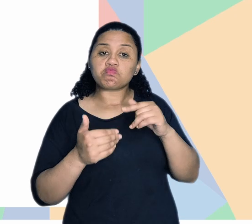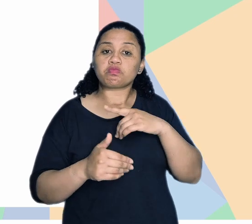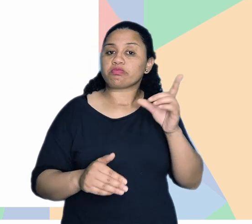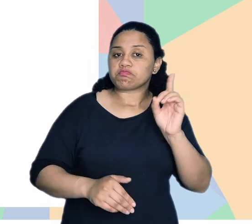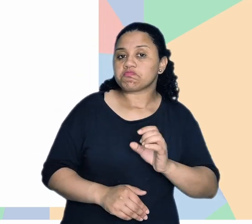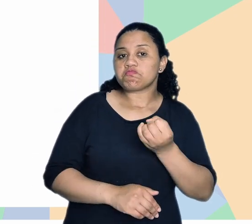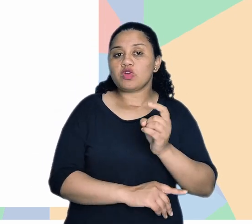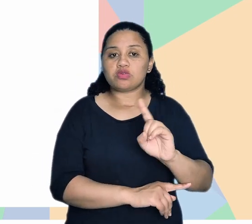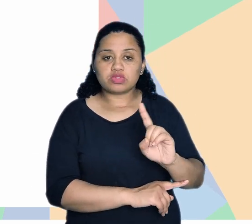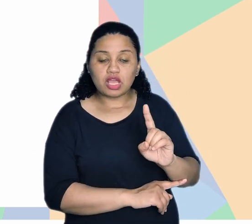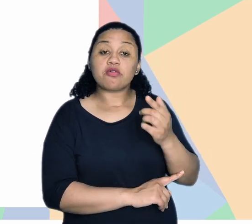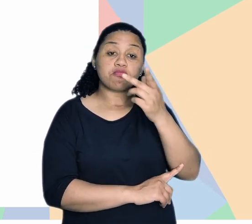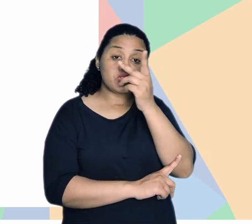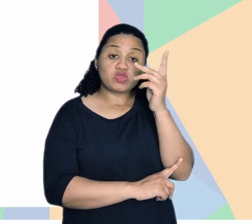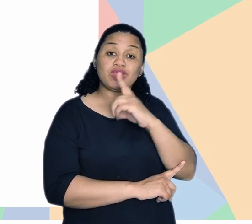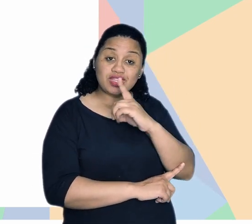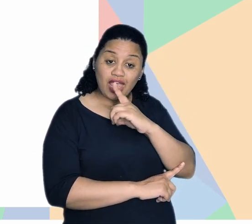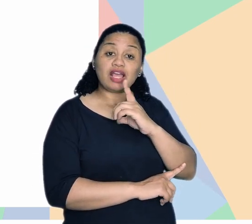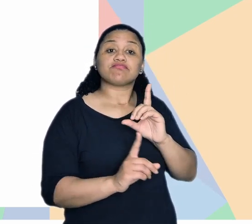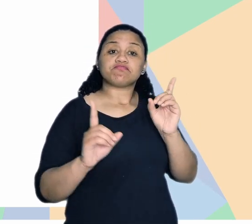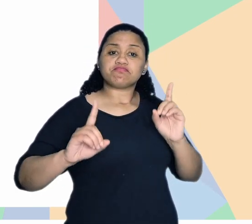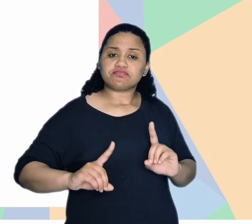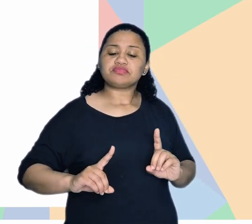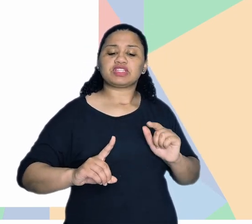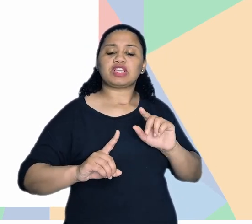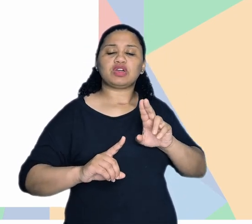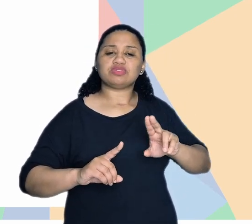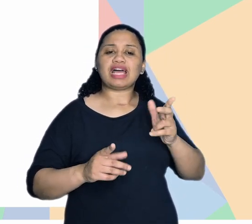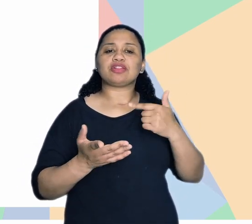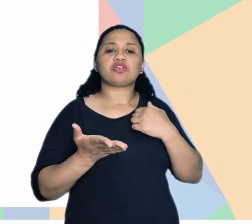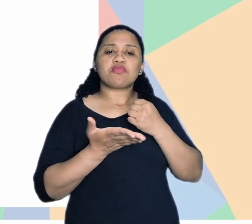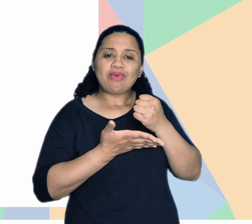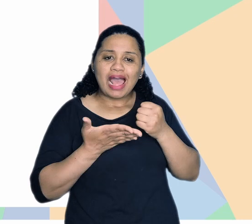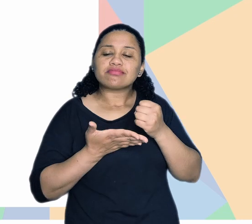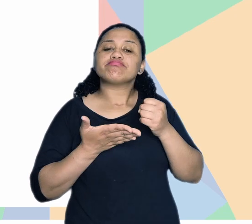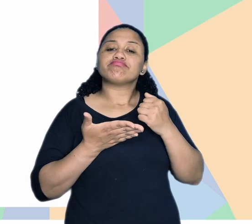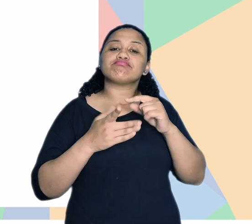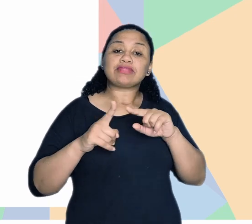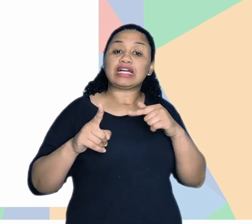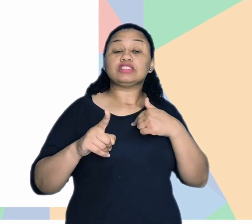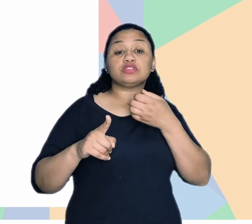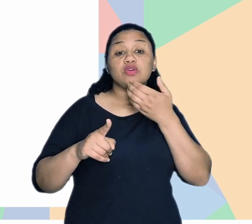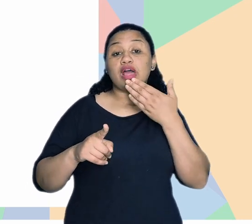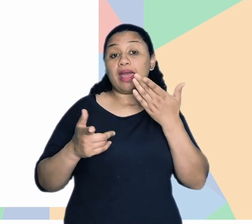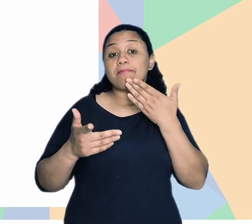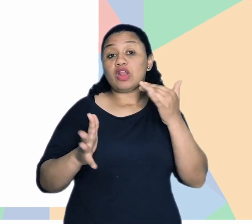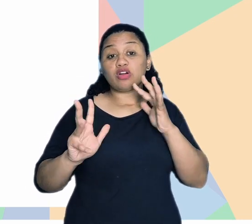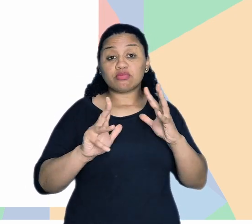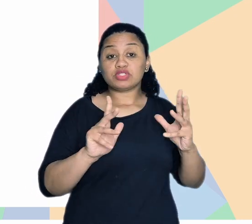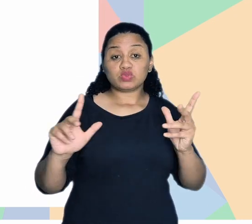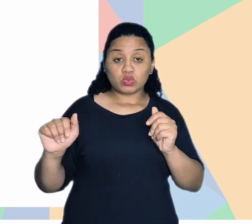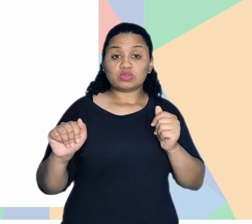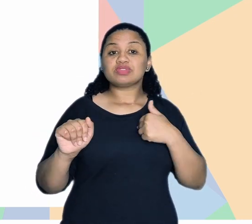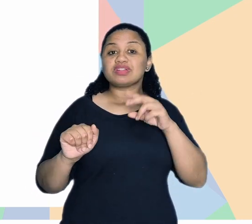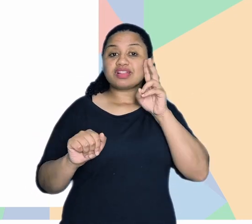independente de terem deficiência ou não. A pessoa com deficiência é utilizada como parâmetro, né, Carol? Com certeza, o conforto é muito maior